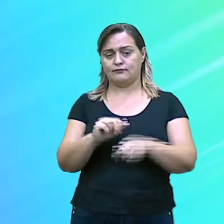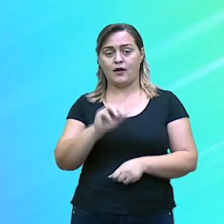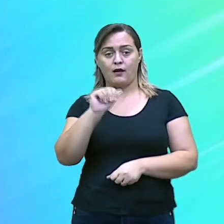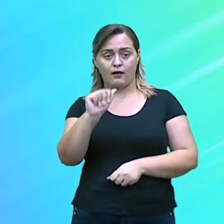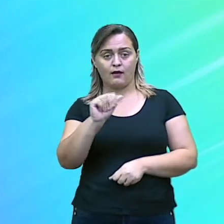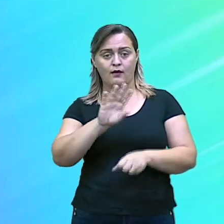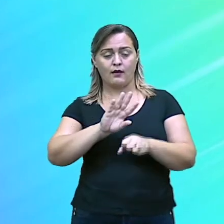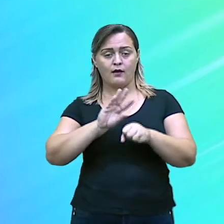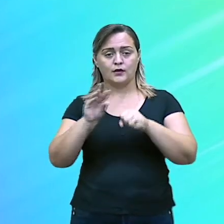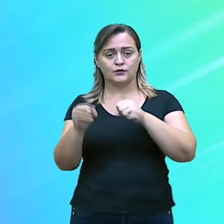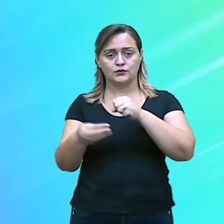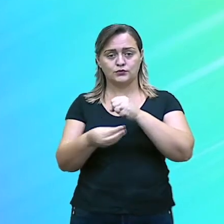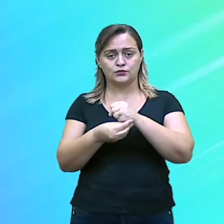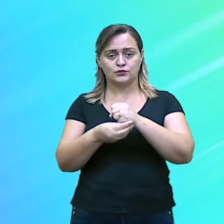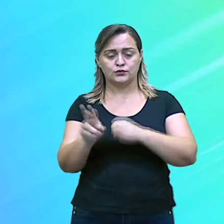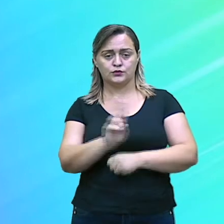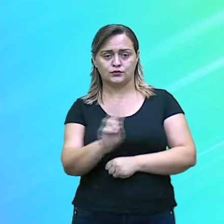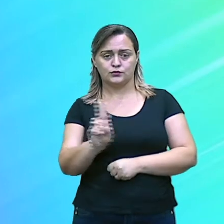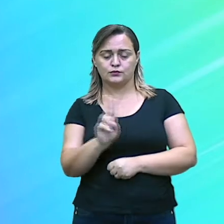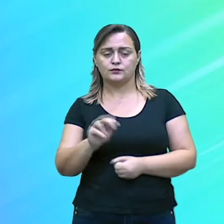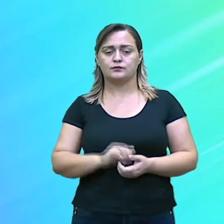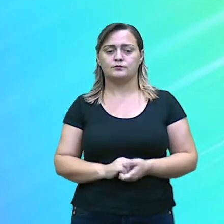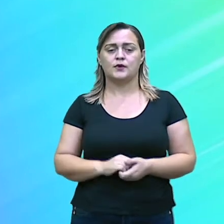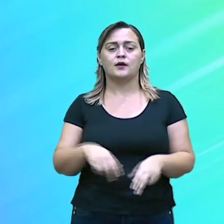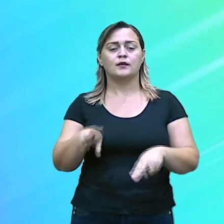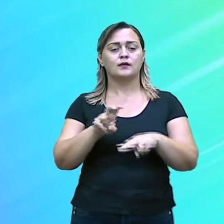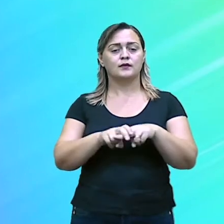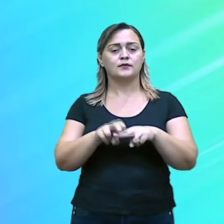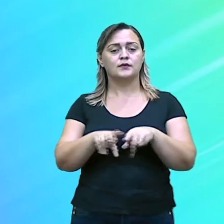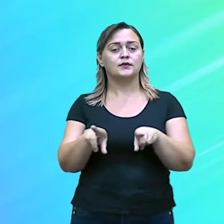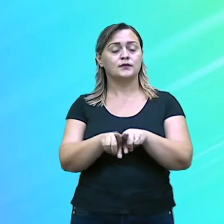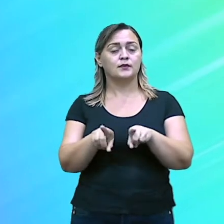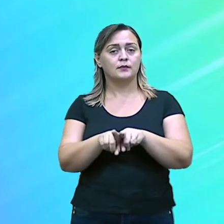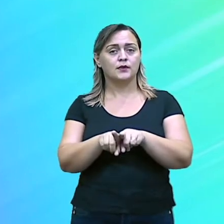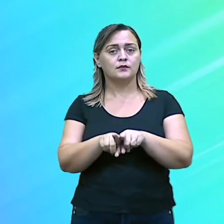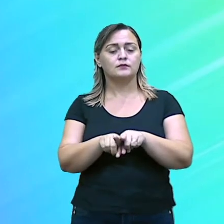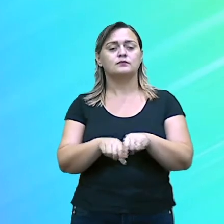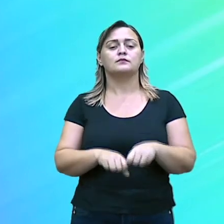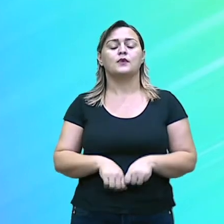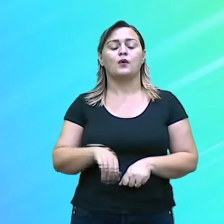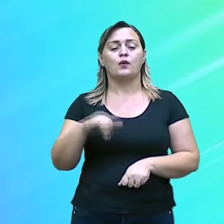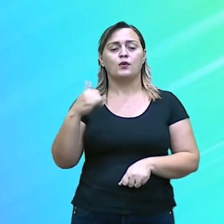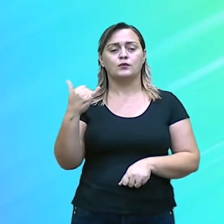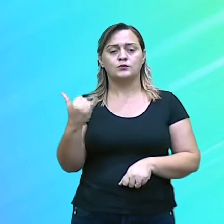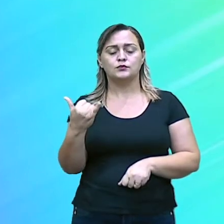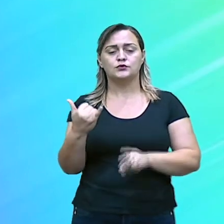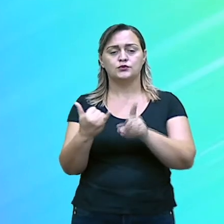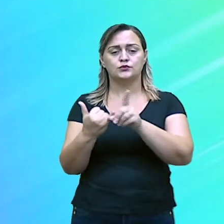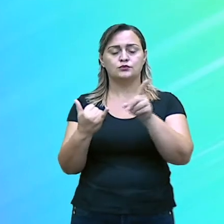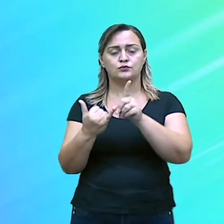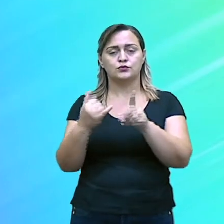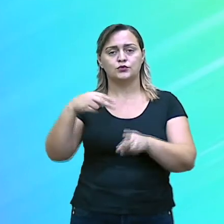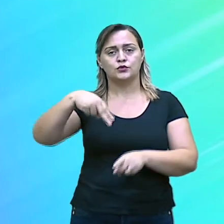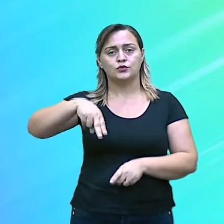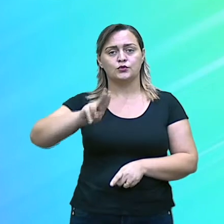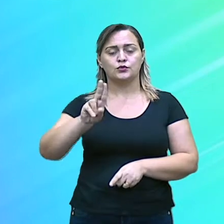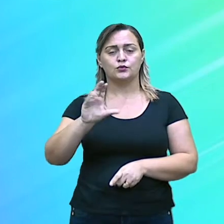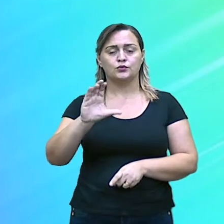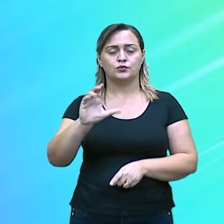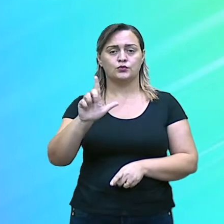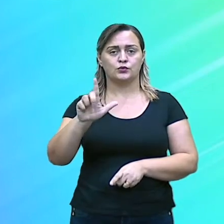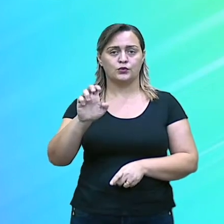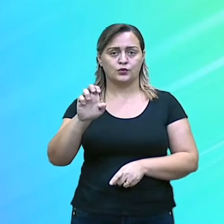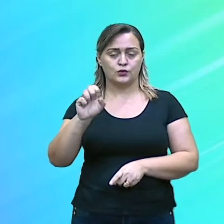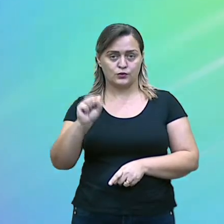adjunto adnominal. Carteira também é núcleo do objeto direto. Sim. Temos mais um exemplo.